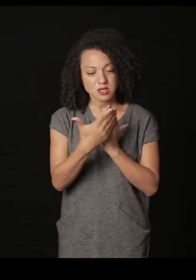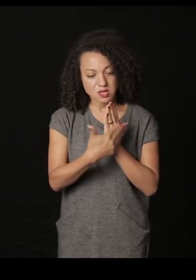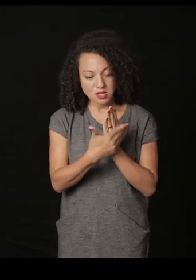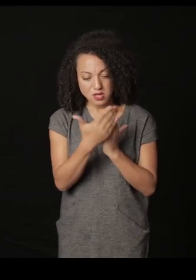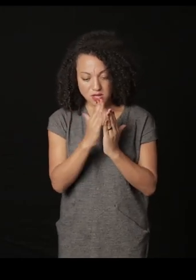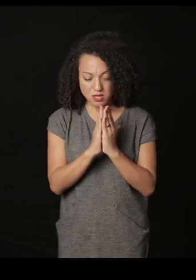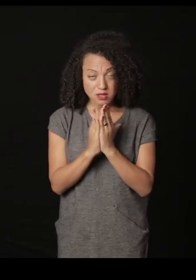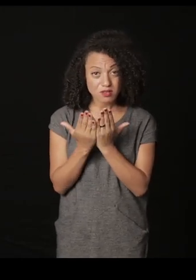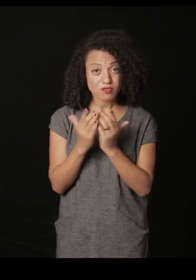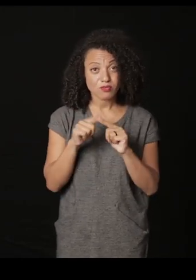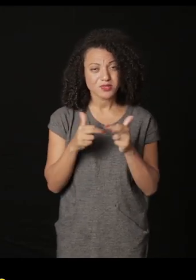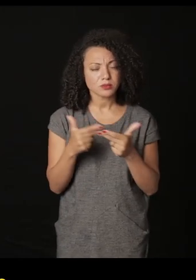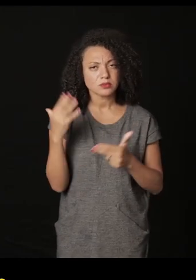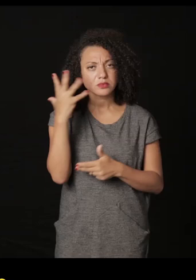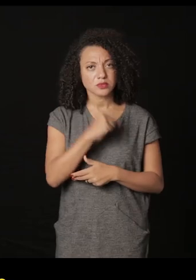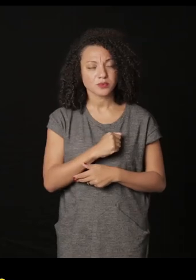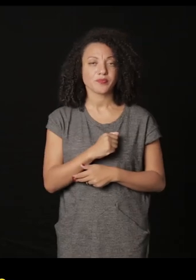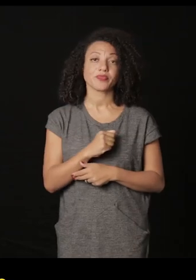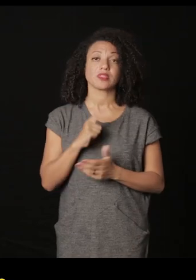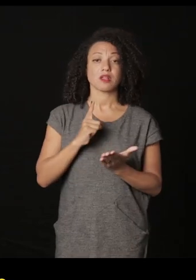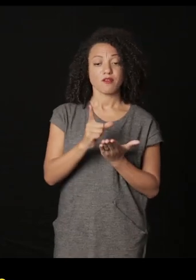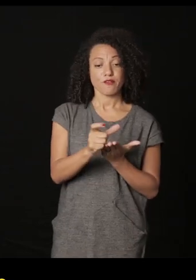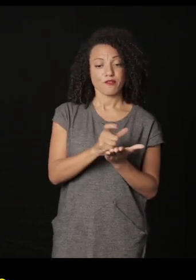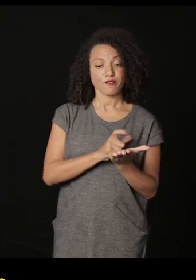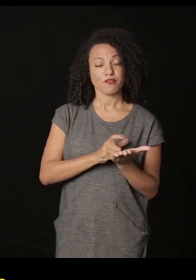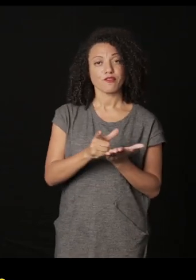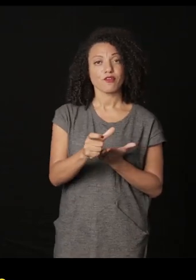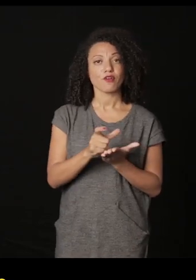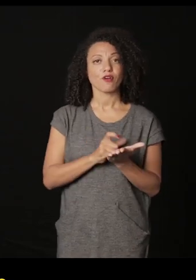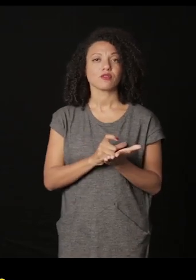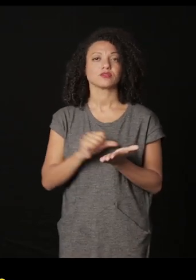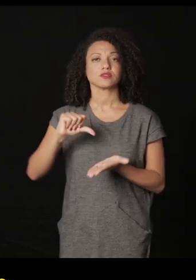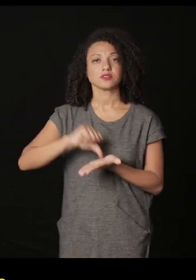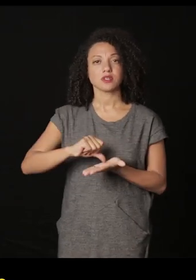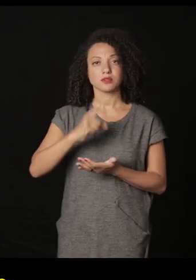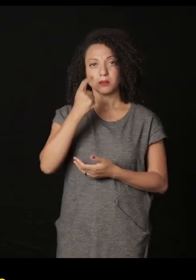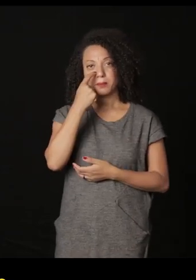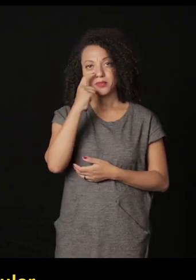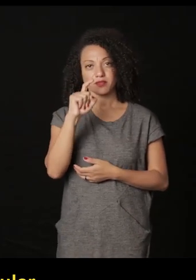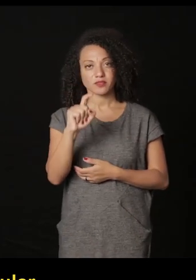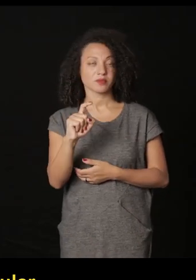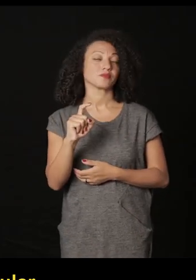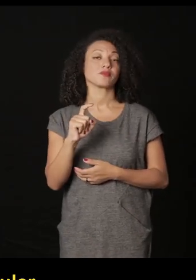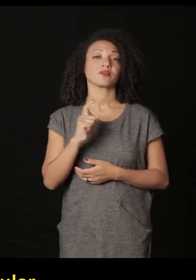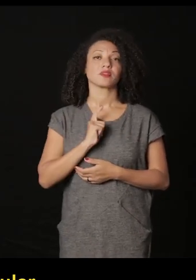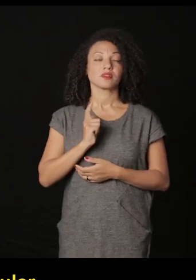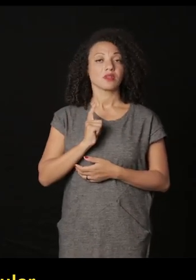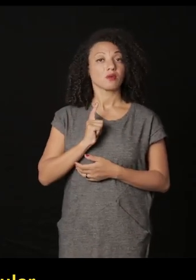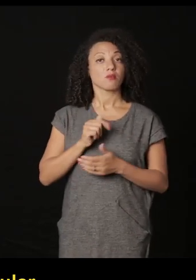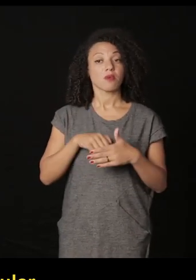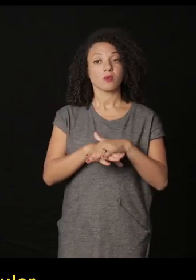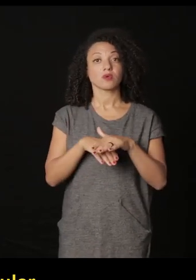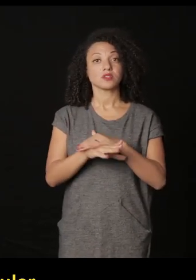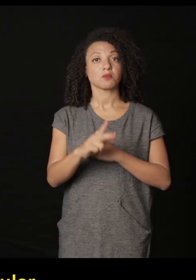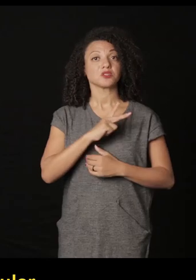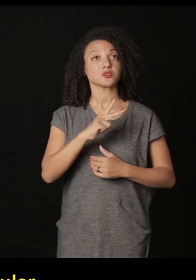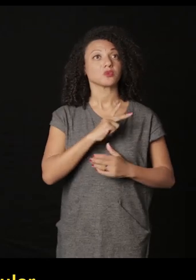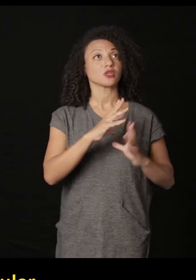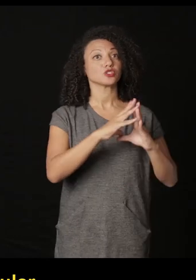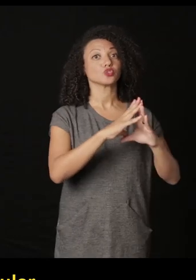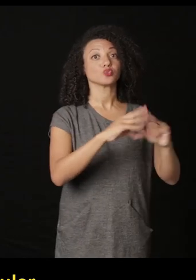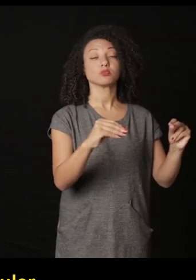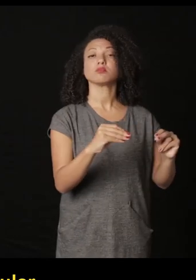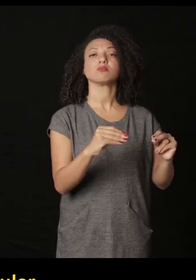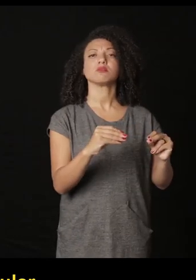nesse caso fotografias do centro de fotografia de Montevideo de uma coleção muito particular que